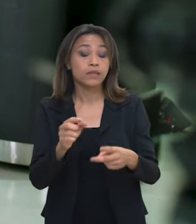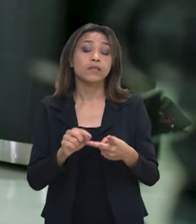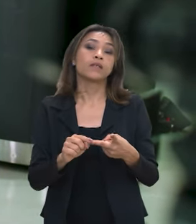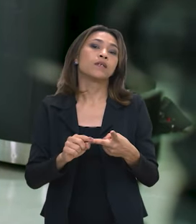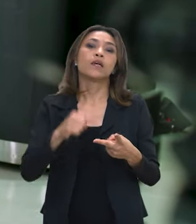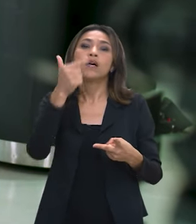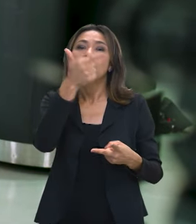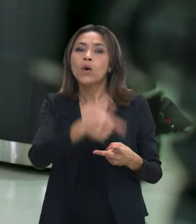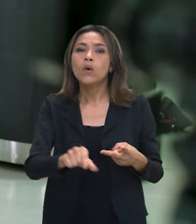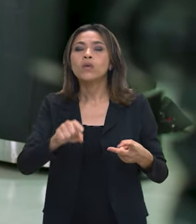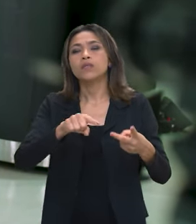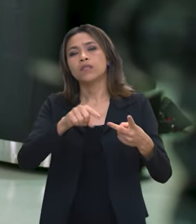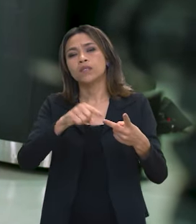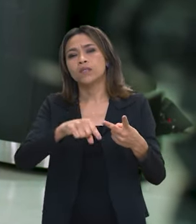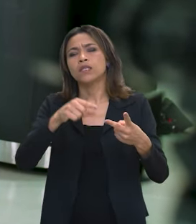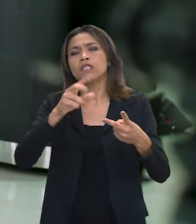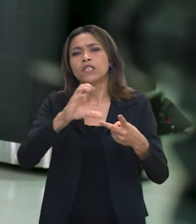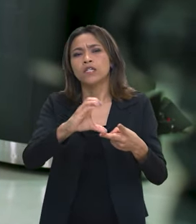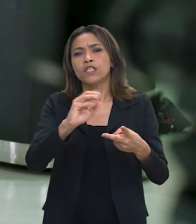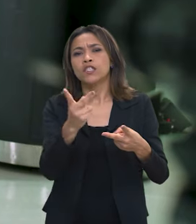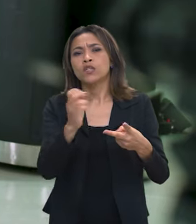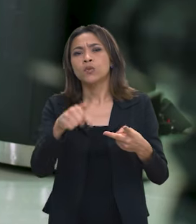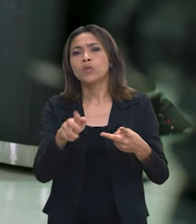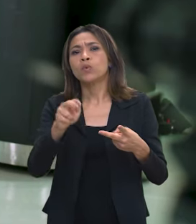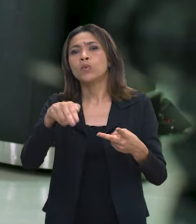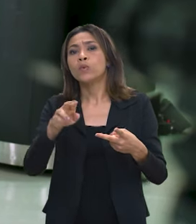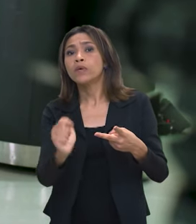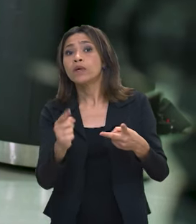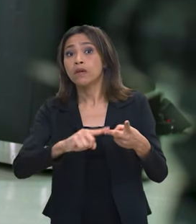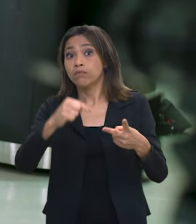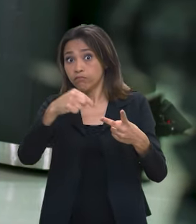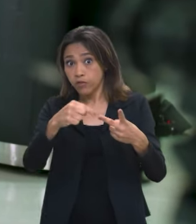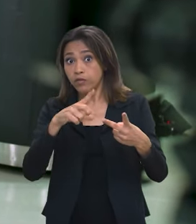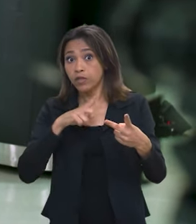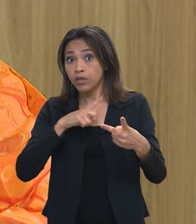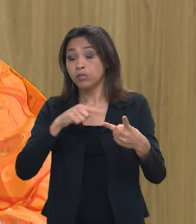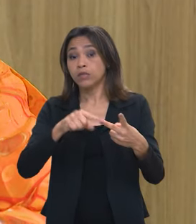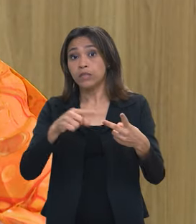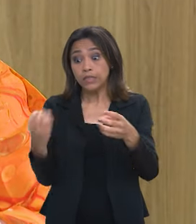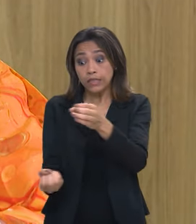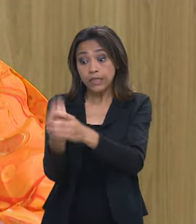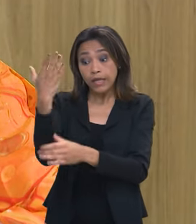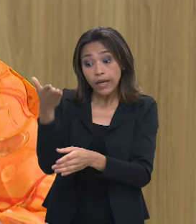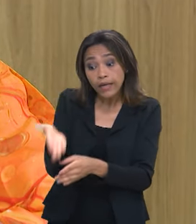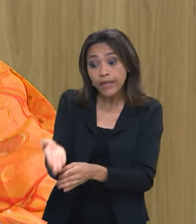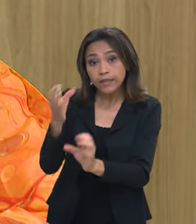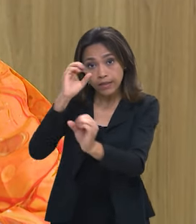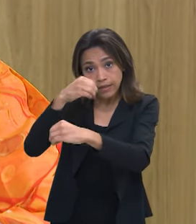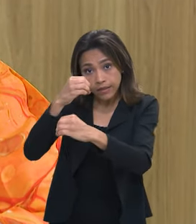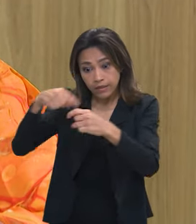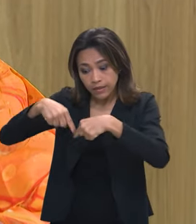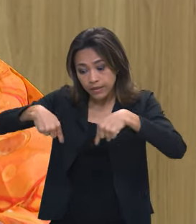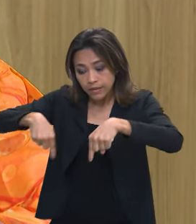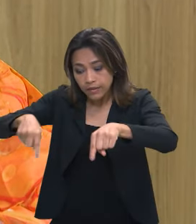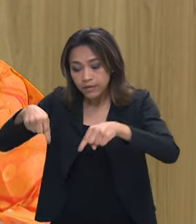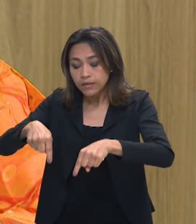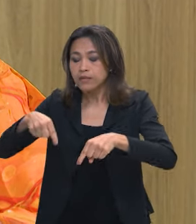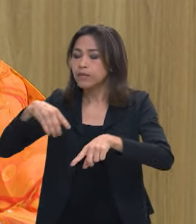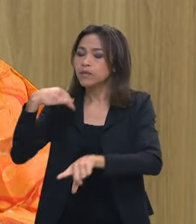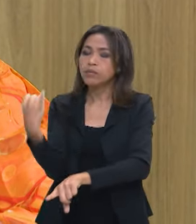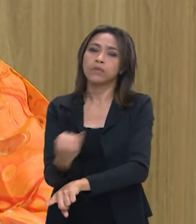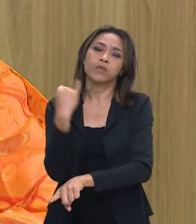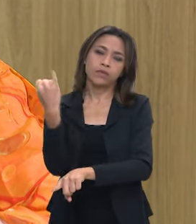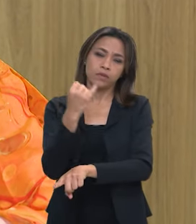e a chikungunya são muitas emergências em saúde e ter esse laboratório é uma